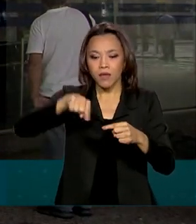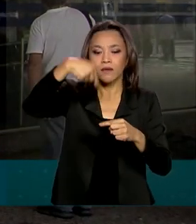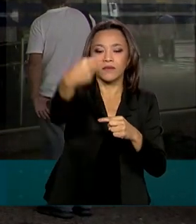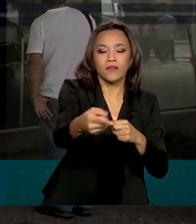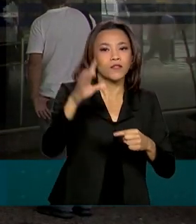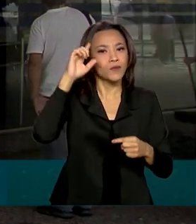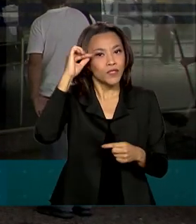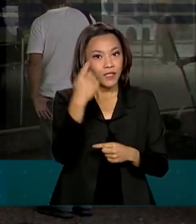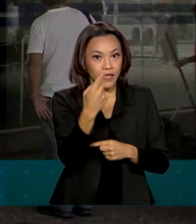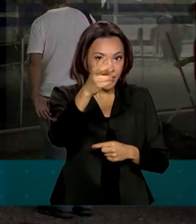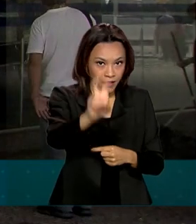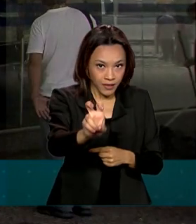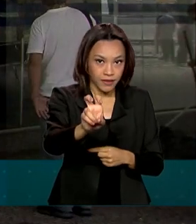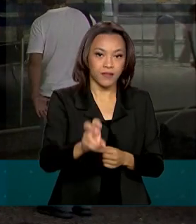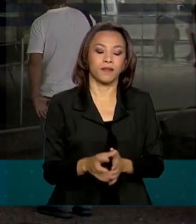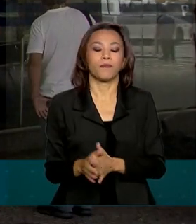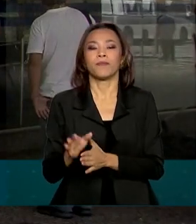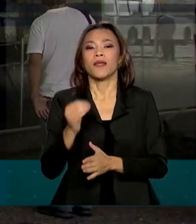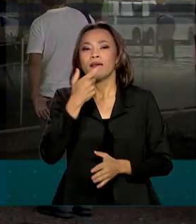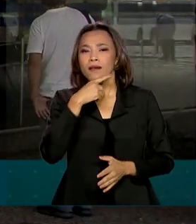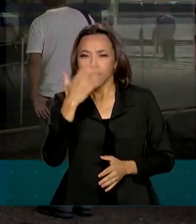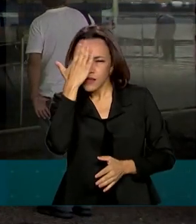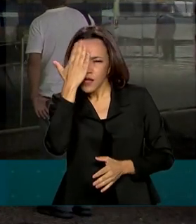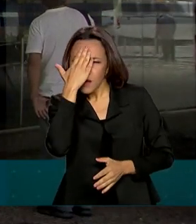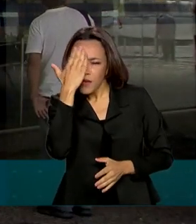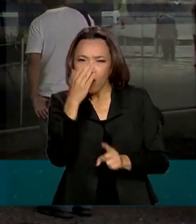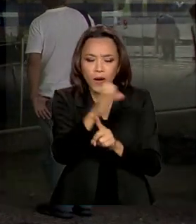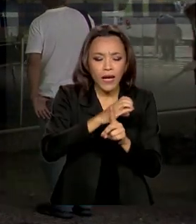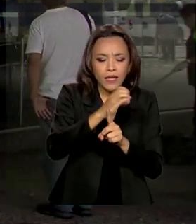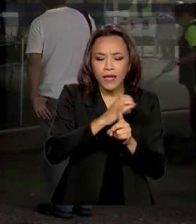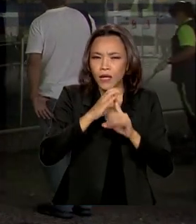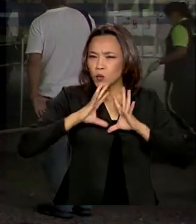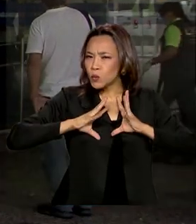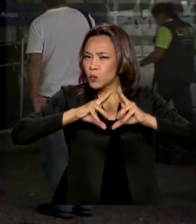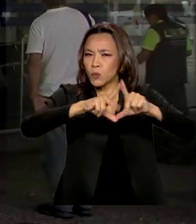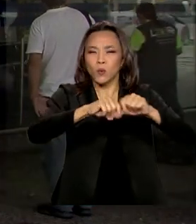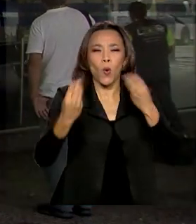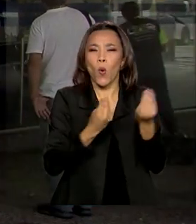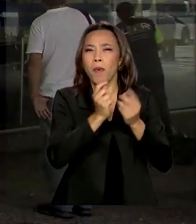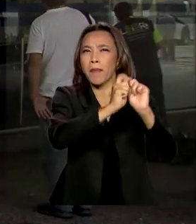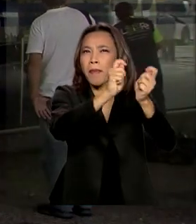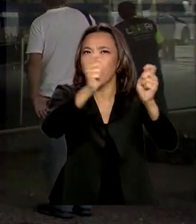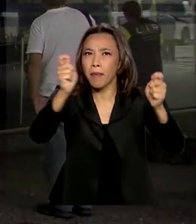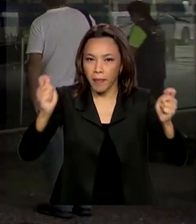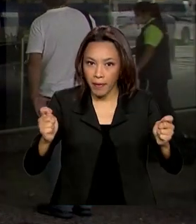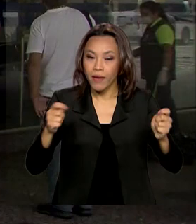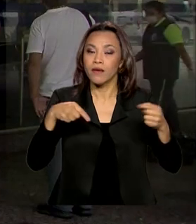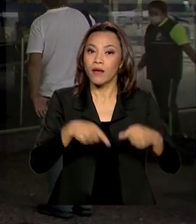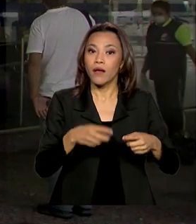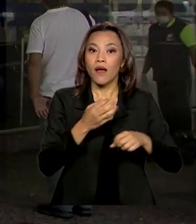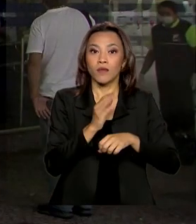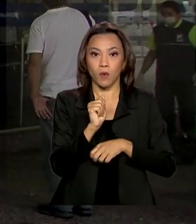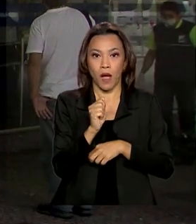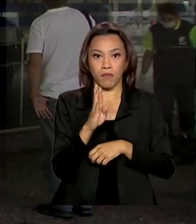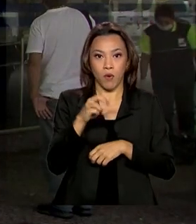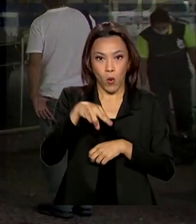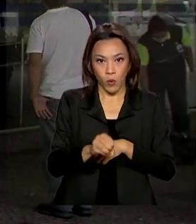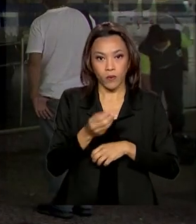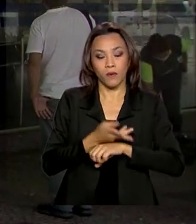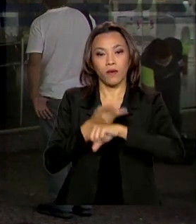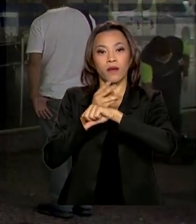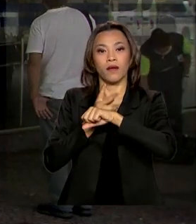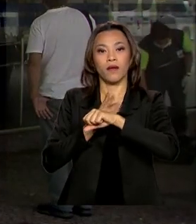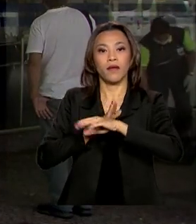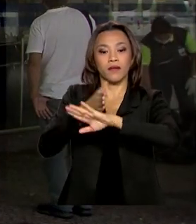15 de dezembro. Para quem quiser saber o calendário completo de pagamento do abono salarial, basta entrar no site da Caixa,